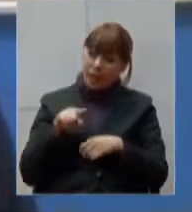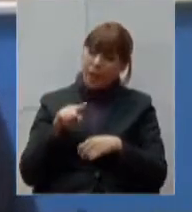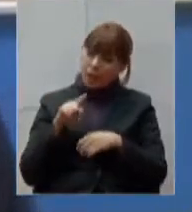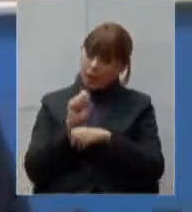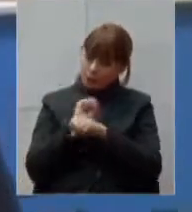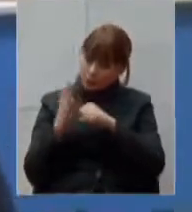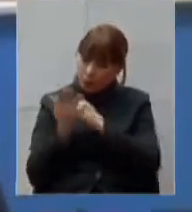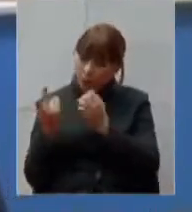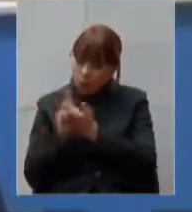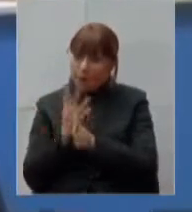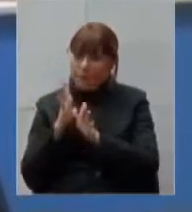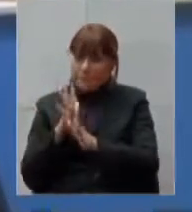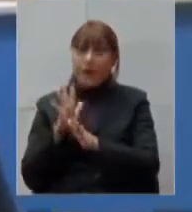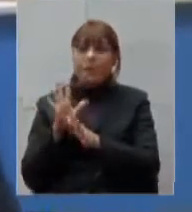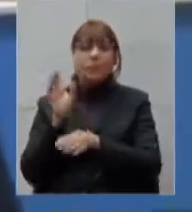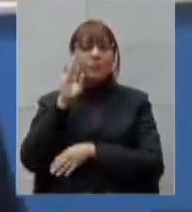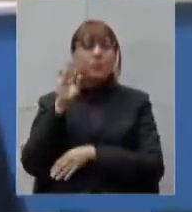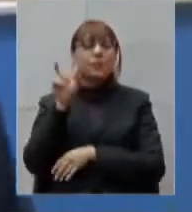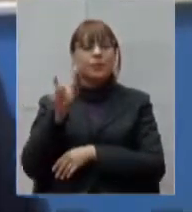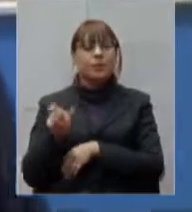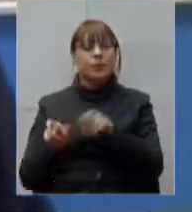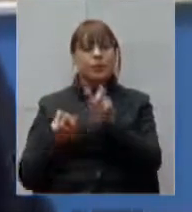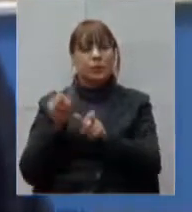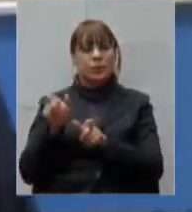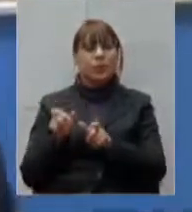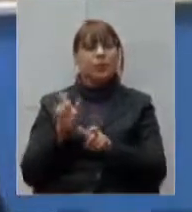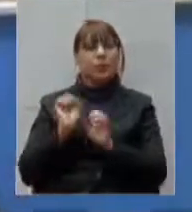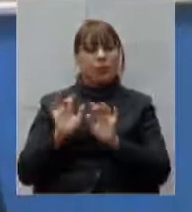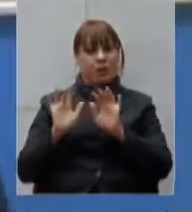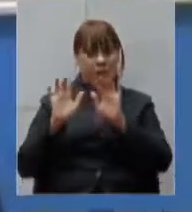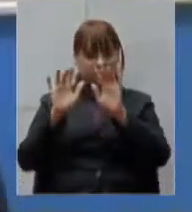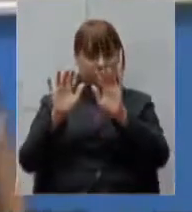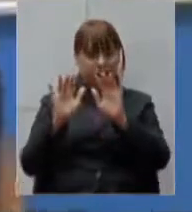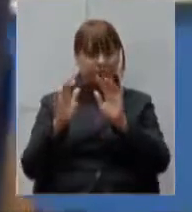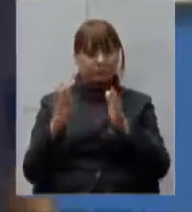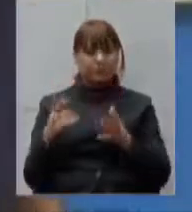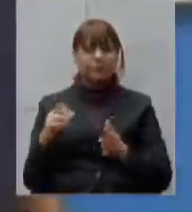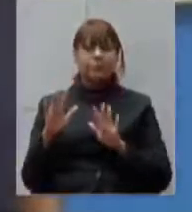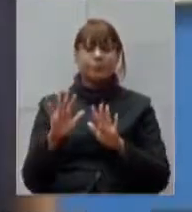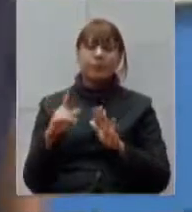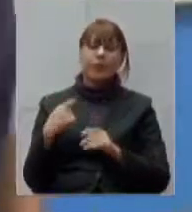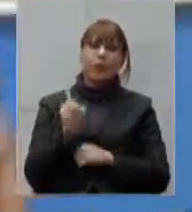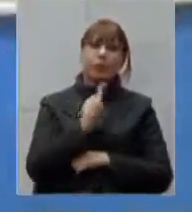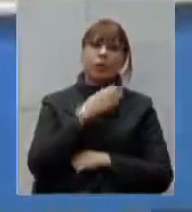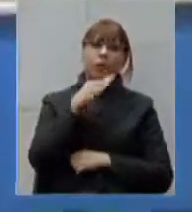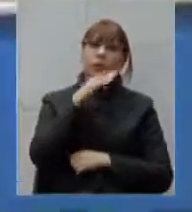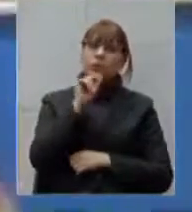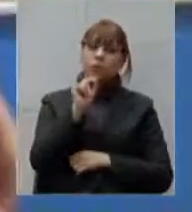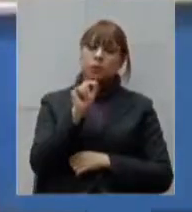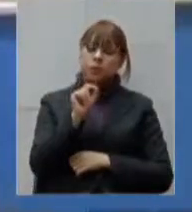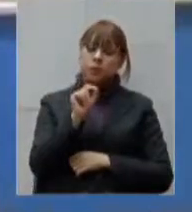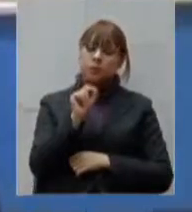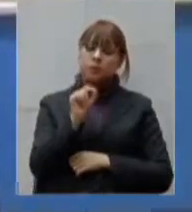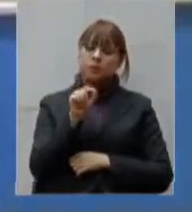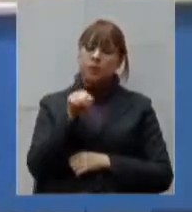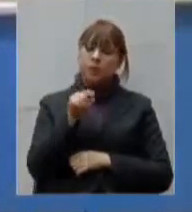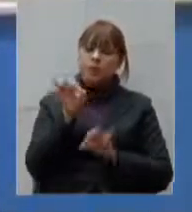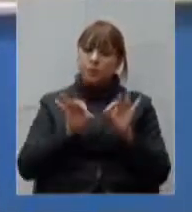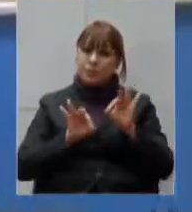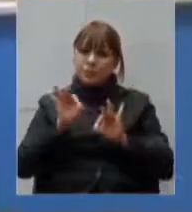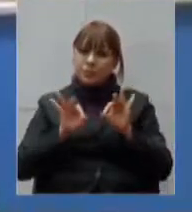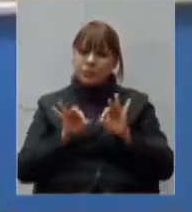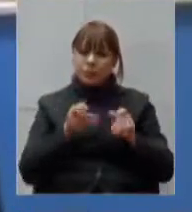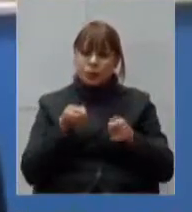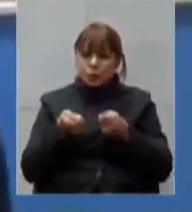e há uma preocupação nossa porque o que que nós observamos o plano de contingência na verdade